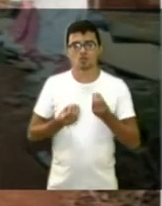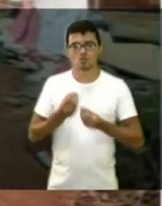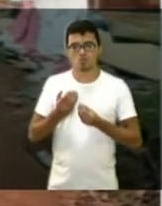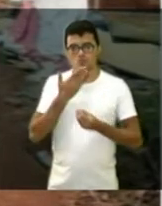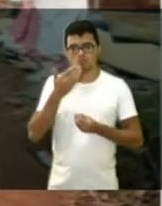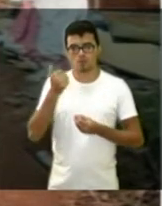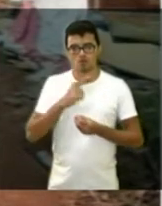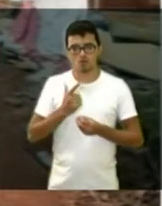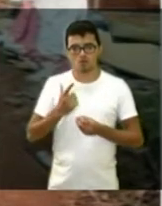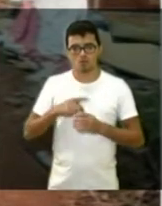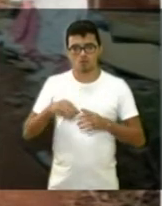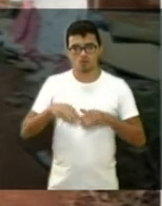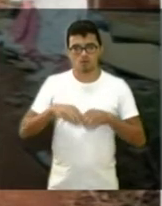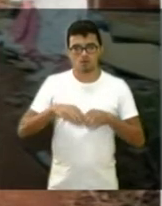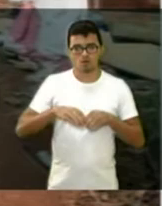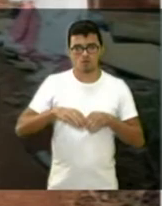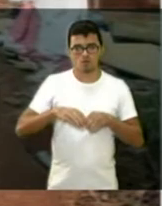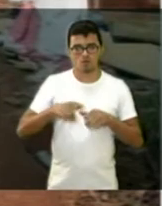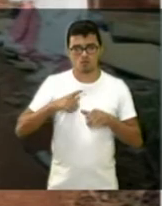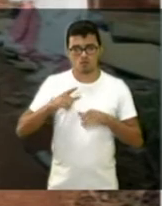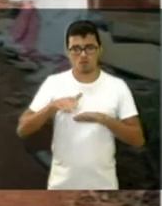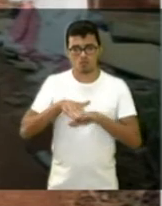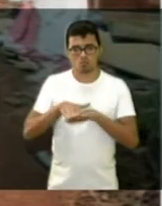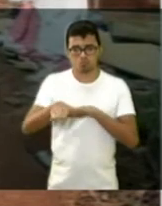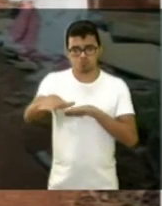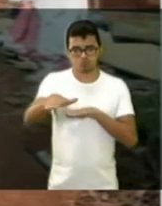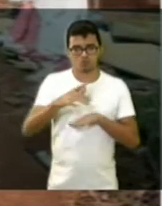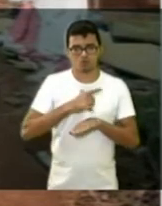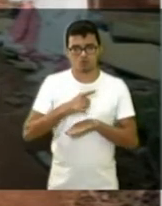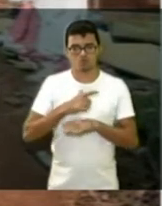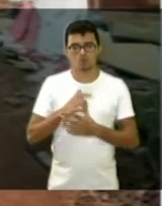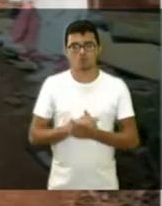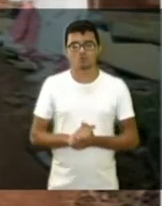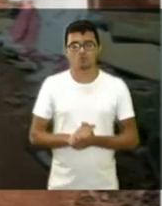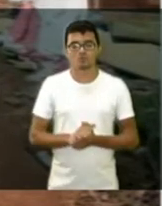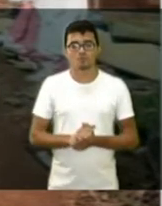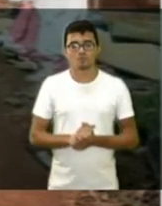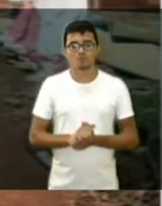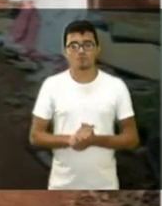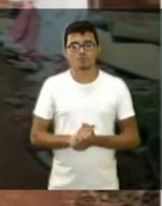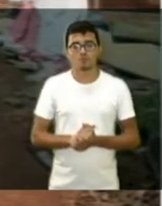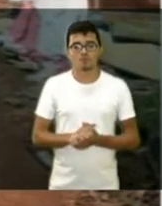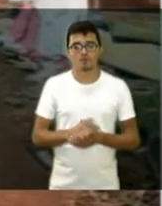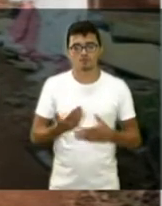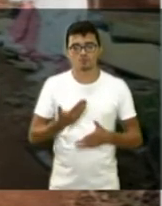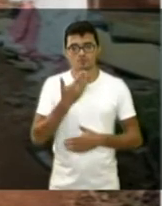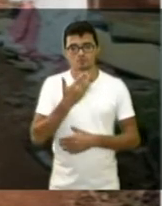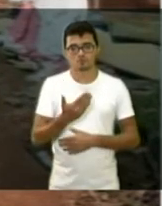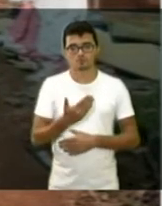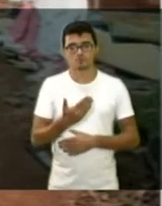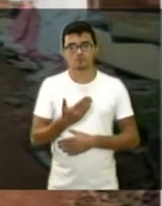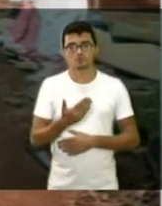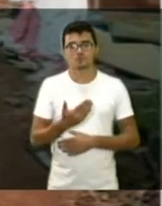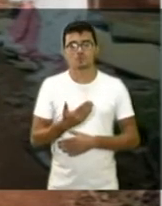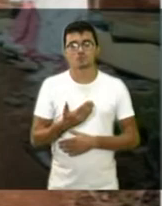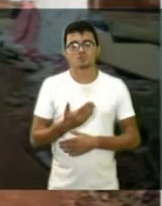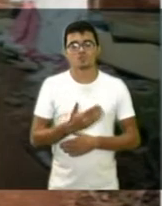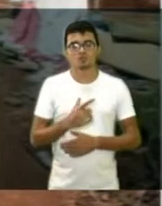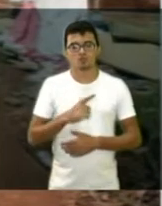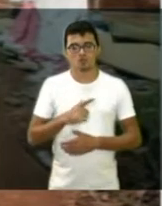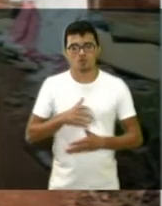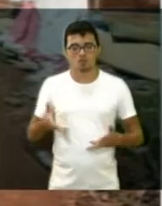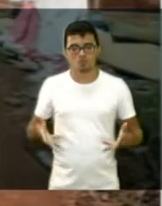único pedaço nesse setor que não tem asfalto. Então, ele está solicitando conosco aí a